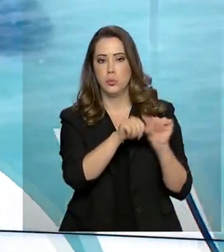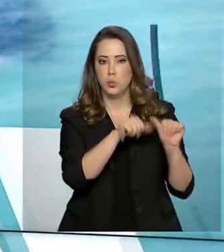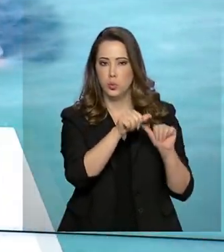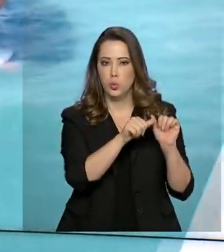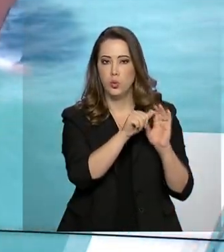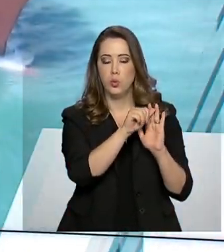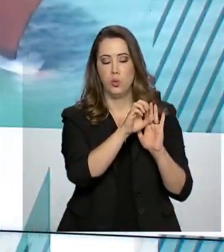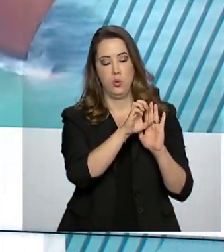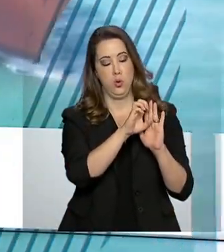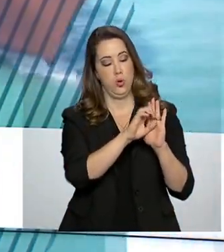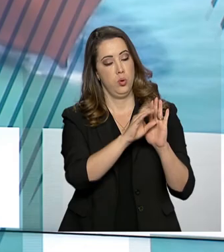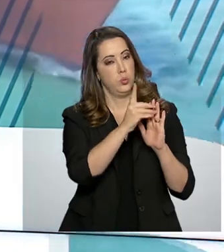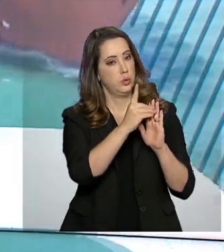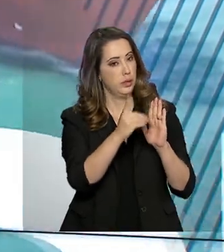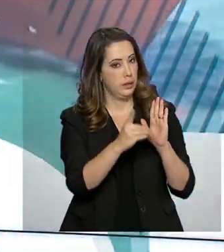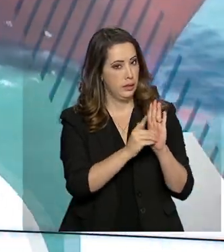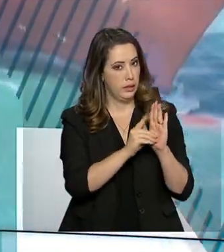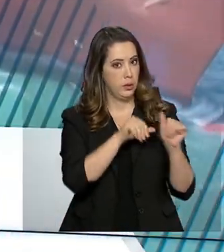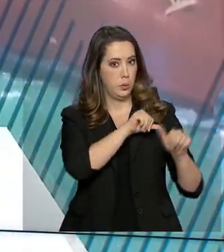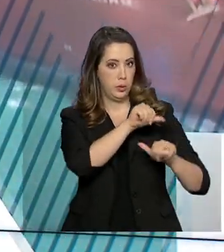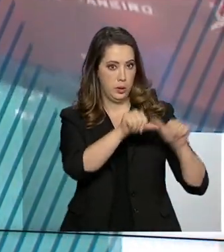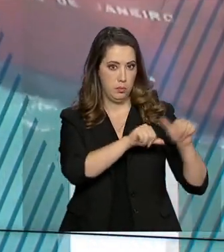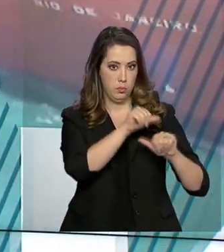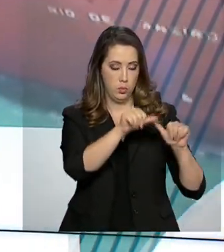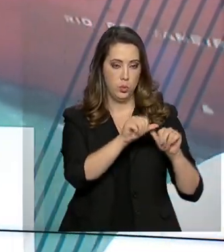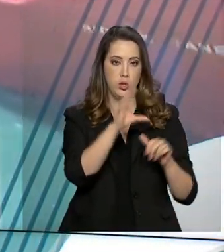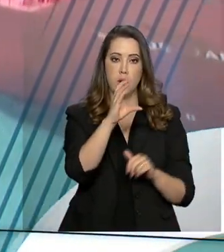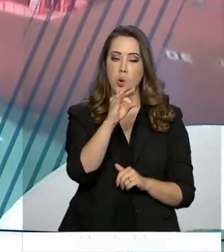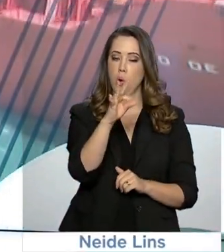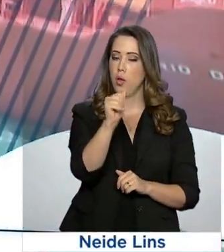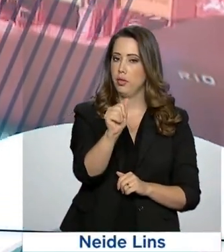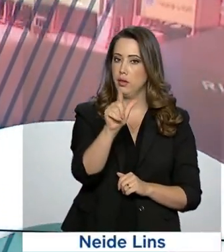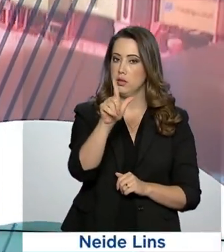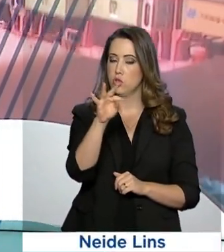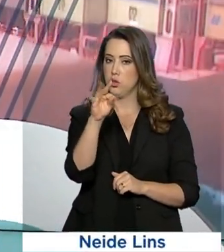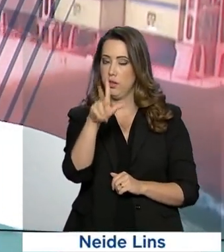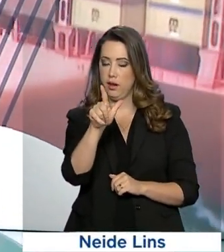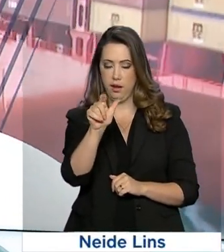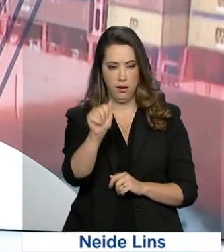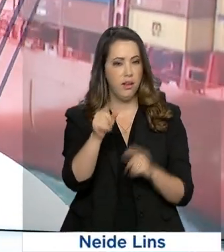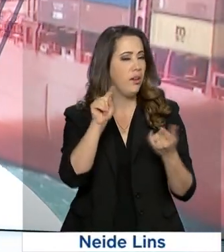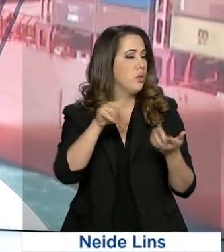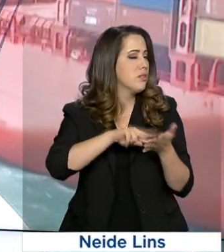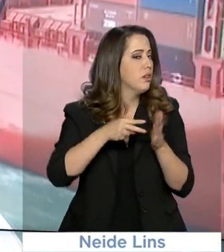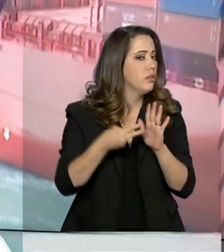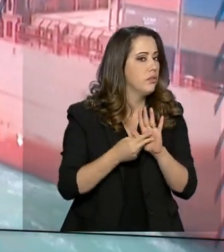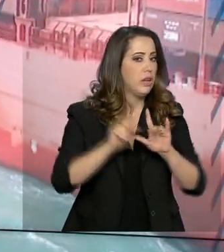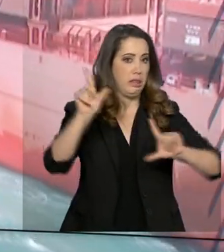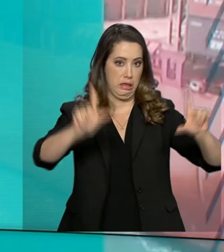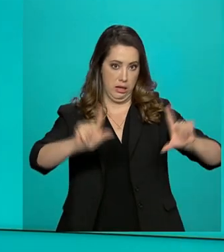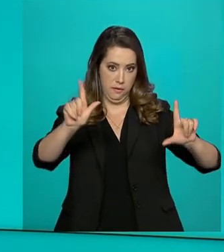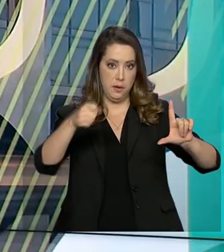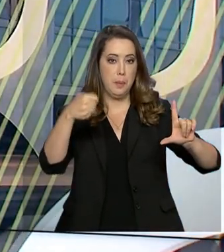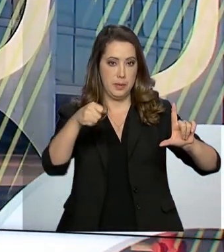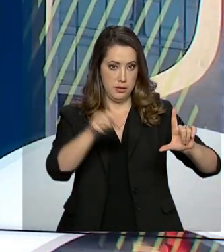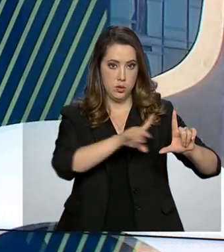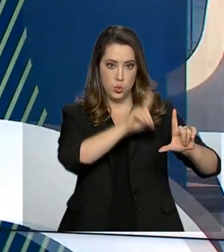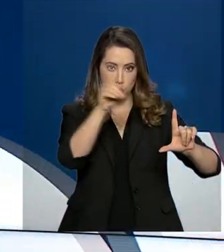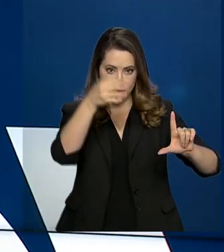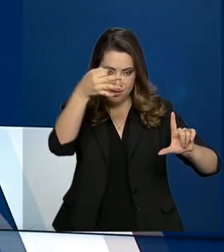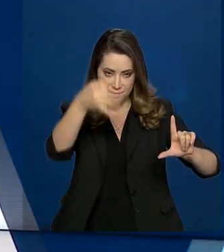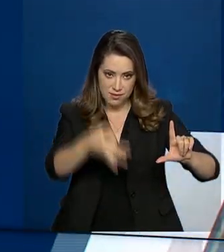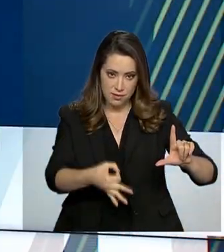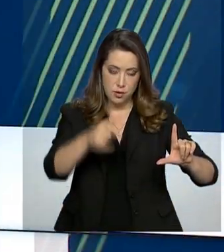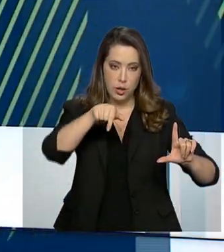chamada cota de tela, um número mínimo de dias para exibição de filmes nacionais em salas de cinema de todo o país. O decreto